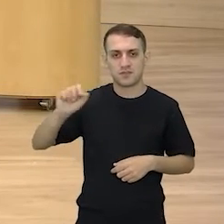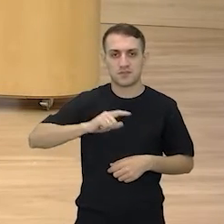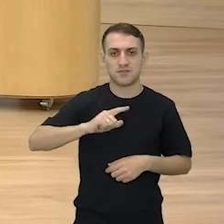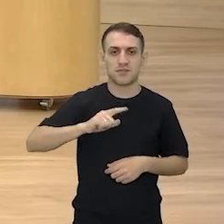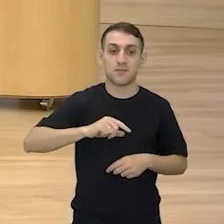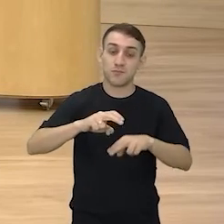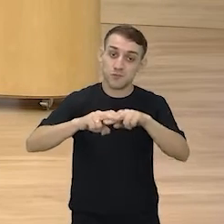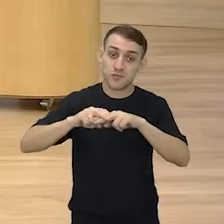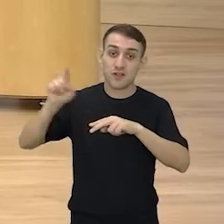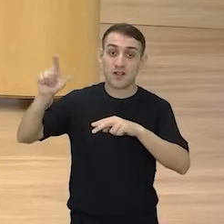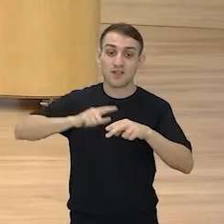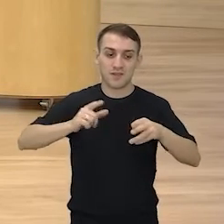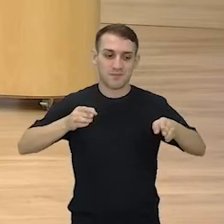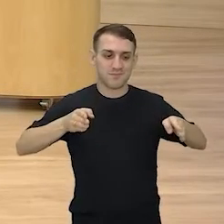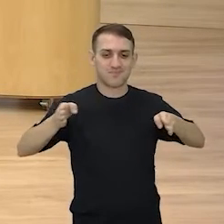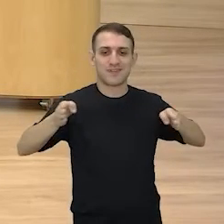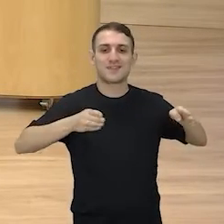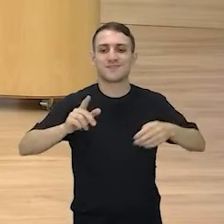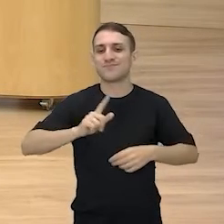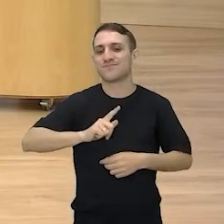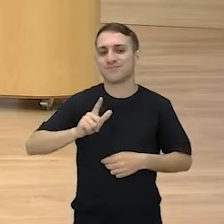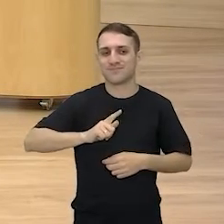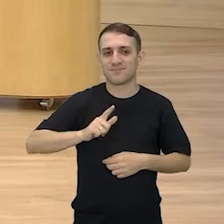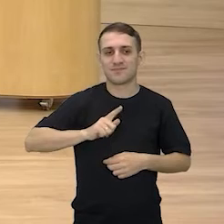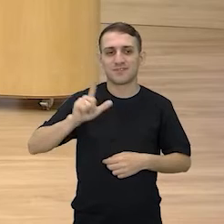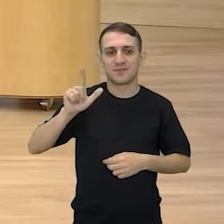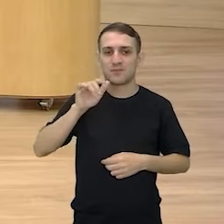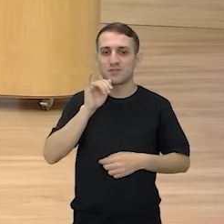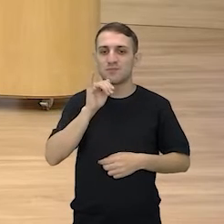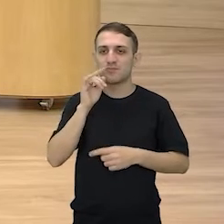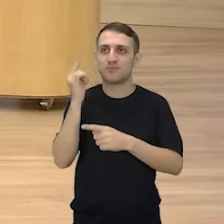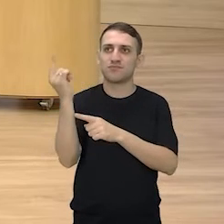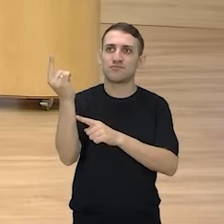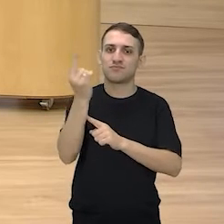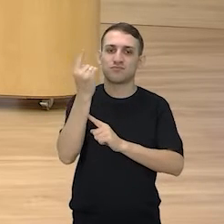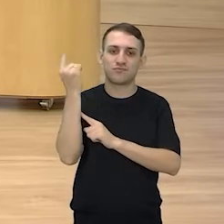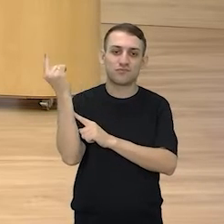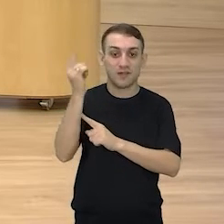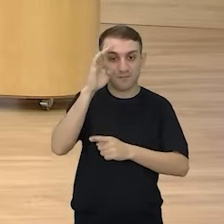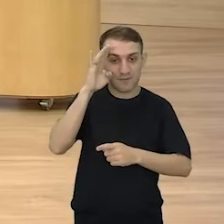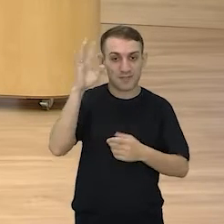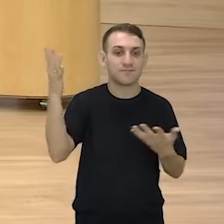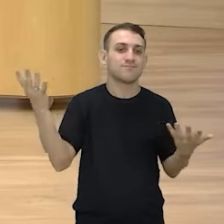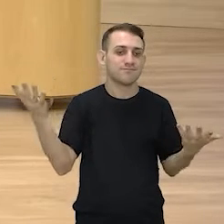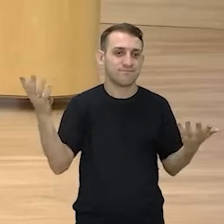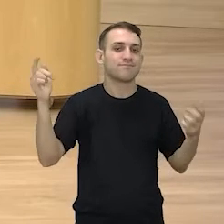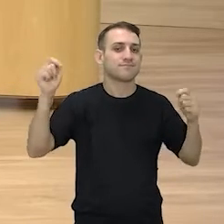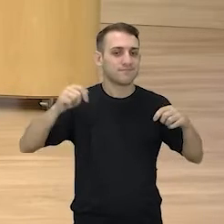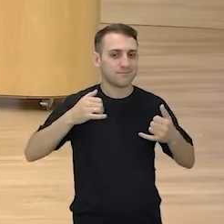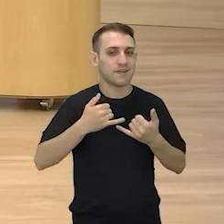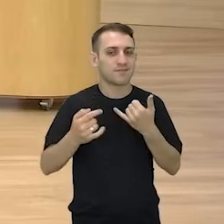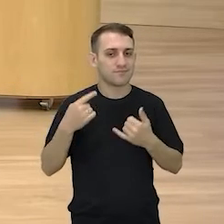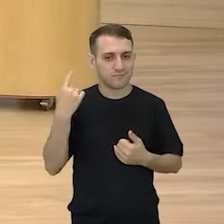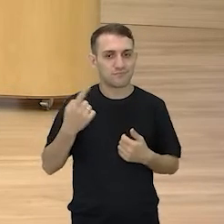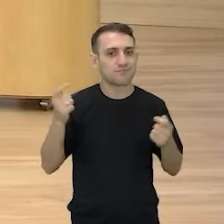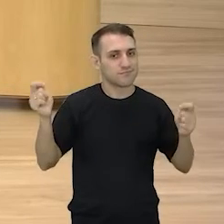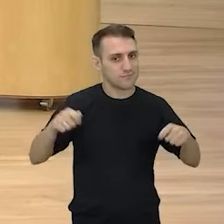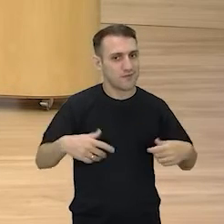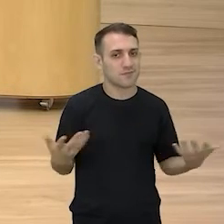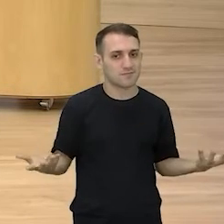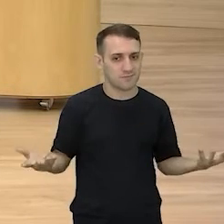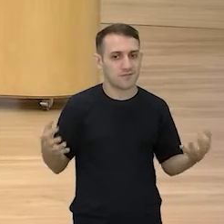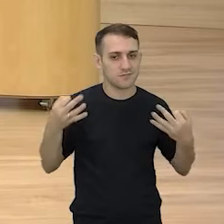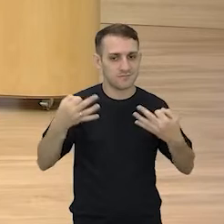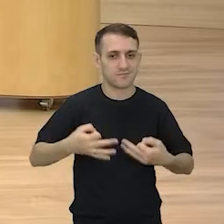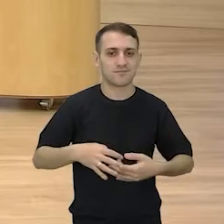por isso que ela tem fases, tinha que ter fases, né? Se eu rodasse tanto, professora Juliana. Ah, era para ficar doidinha mesmo. Com